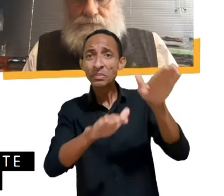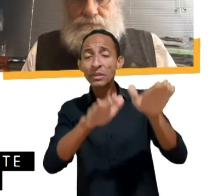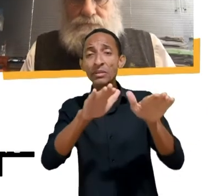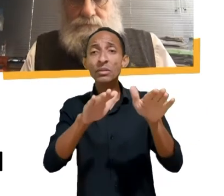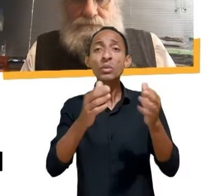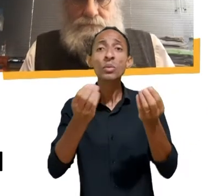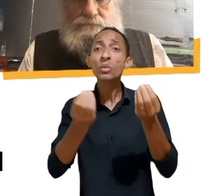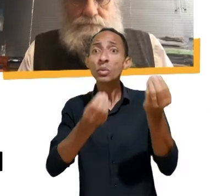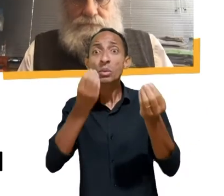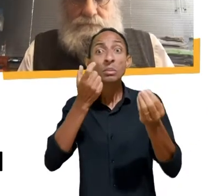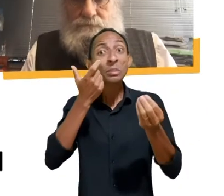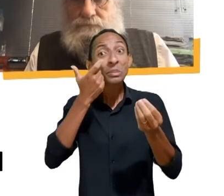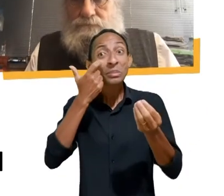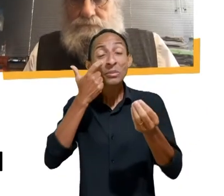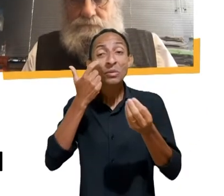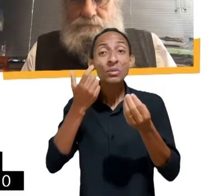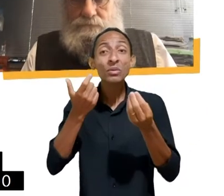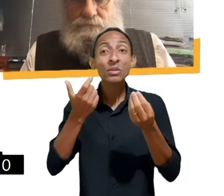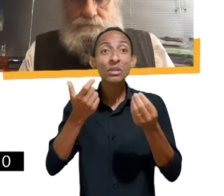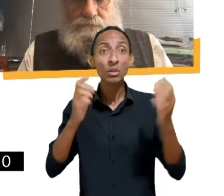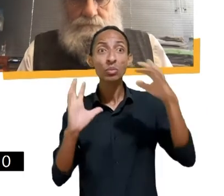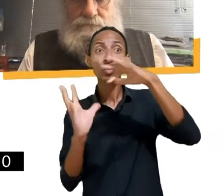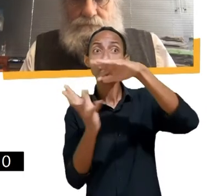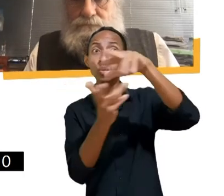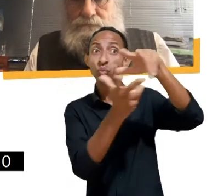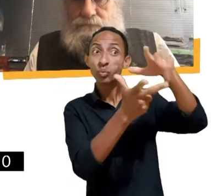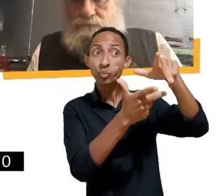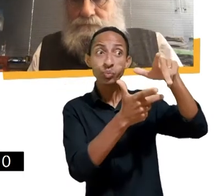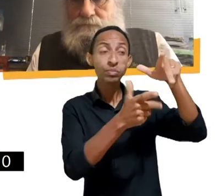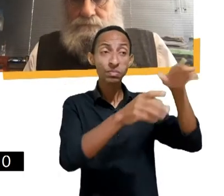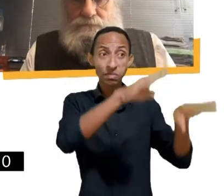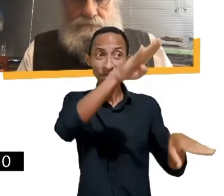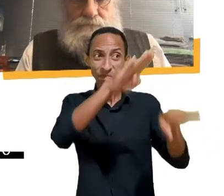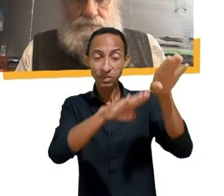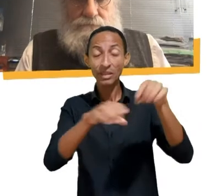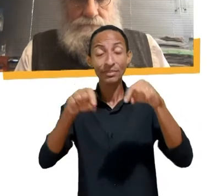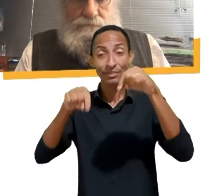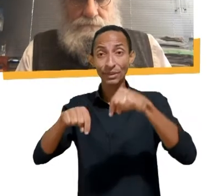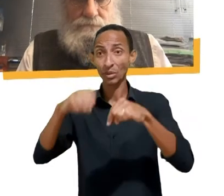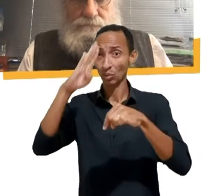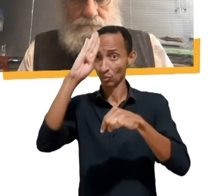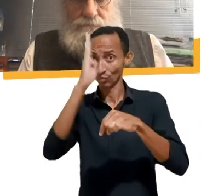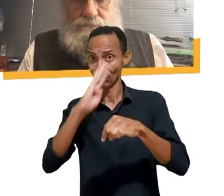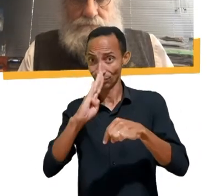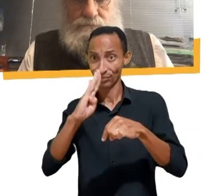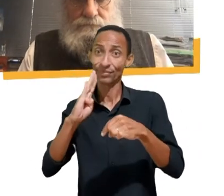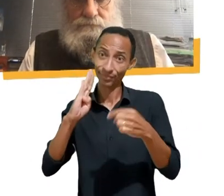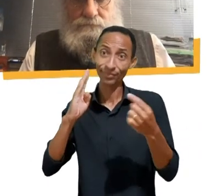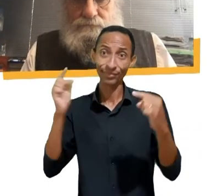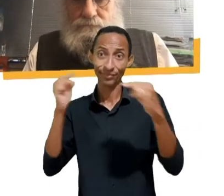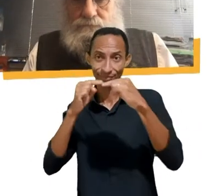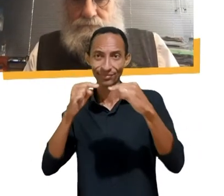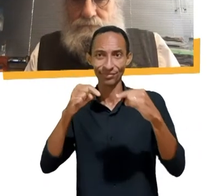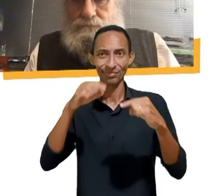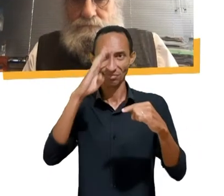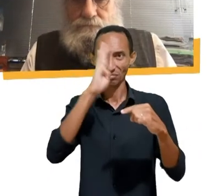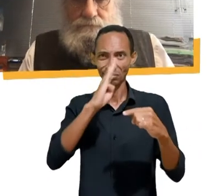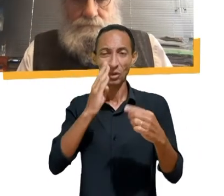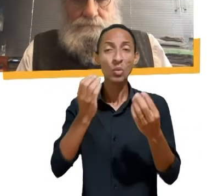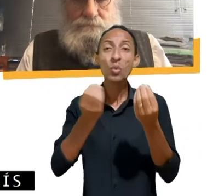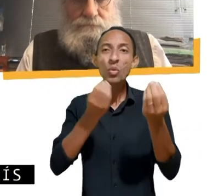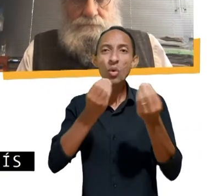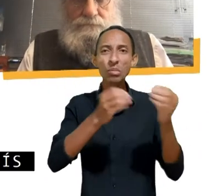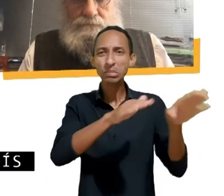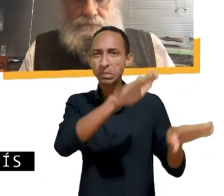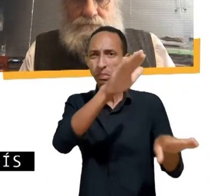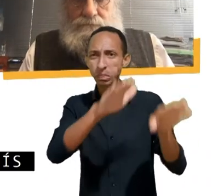ao sul global, considerando que nós estamos num país como o Brasil. Você tem cinco minutos para a resposta e eu também te peço, por favor, para fazer a